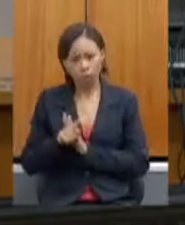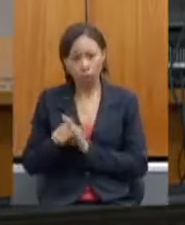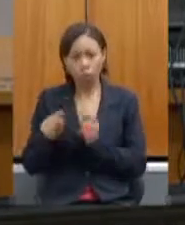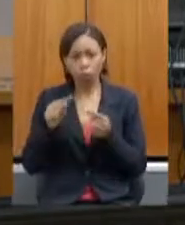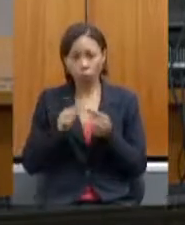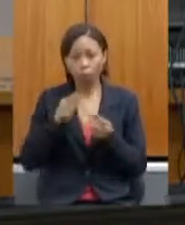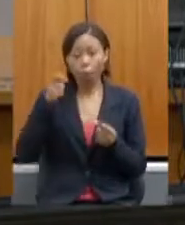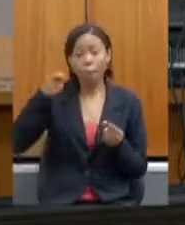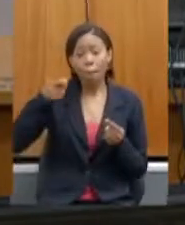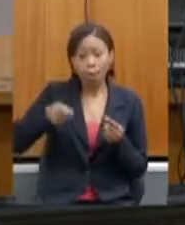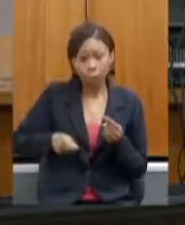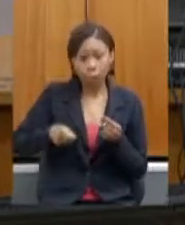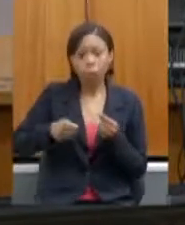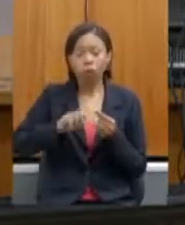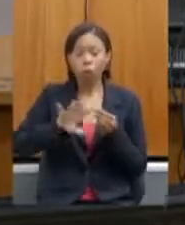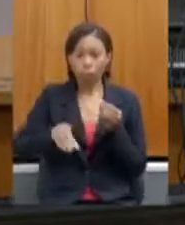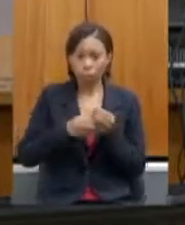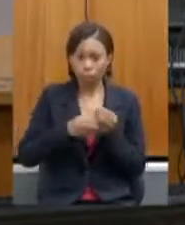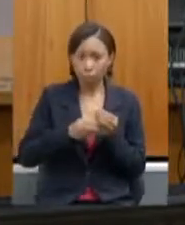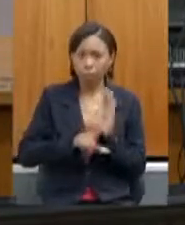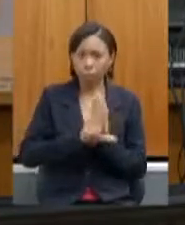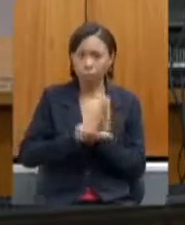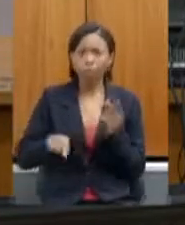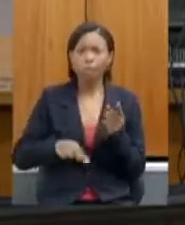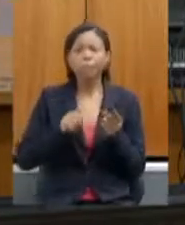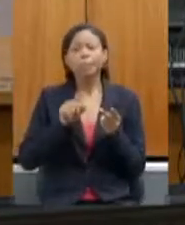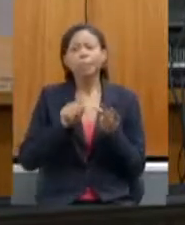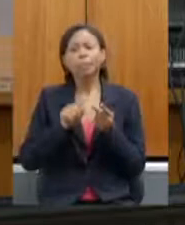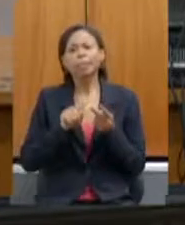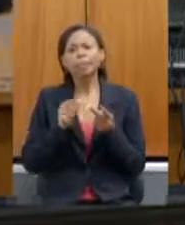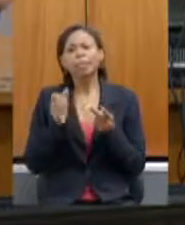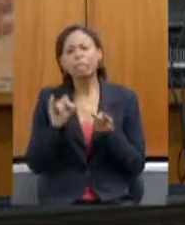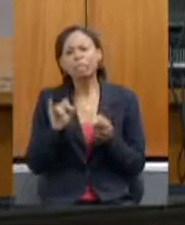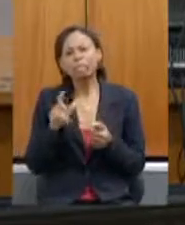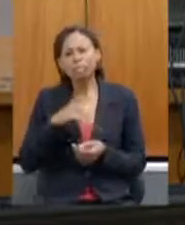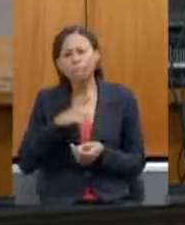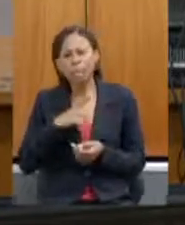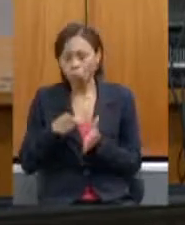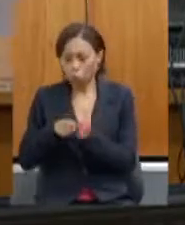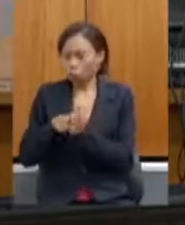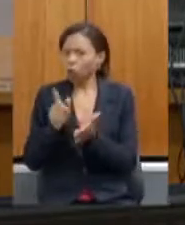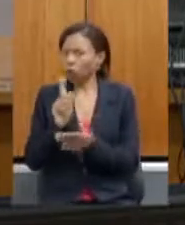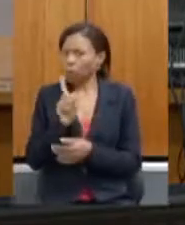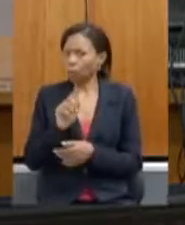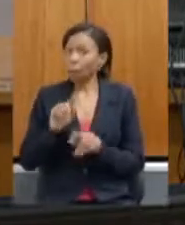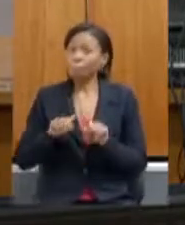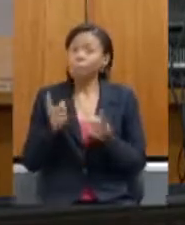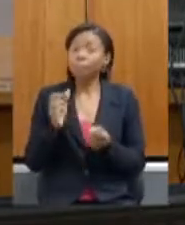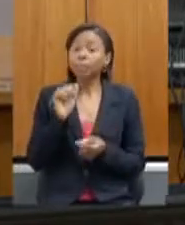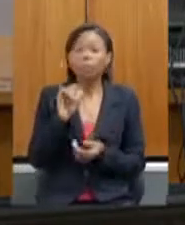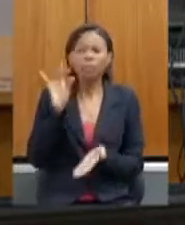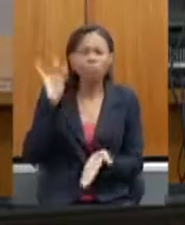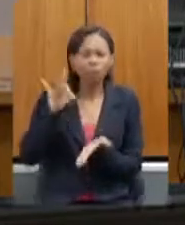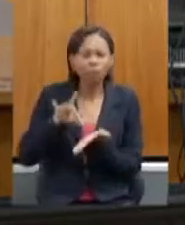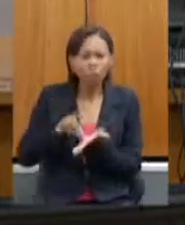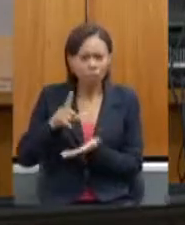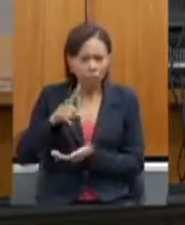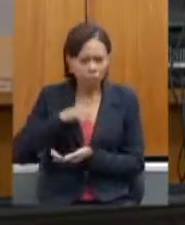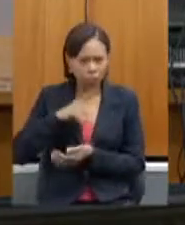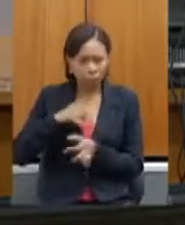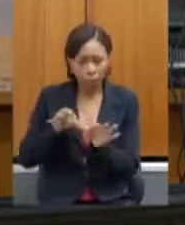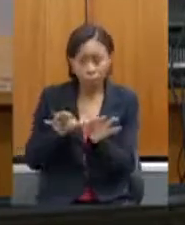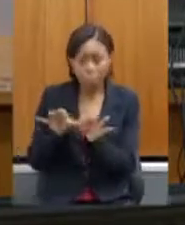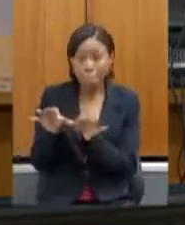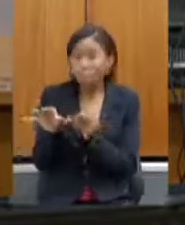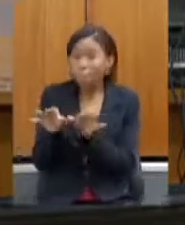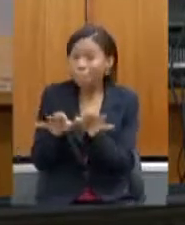do pagamento das emendas, a questão se existe de fato, não pedi para estudar, mas se existe de fato um planejamento